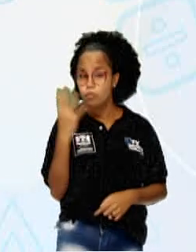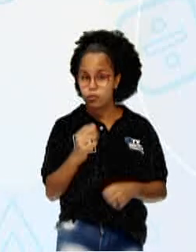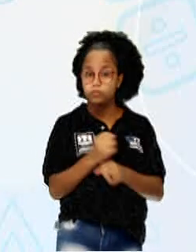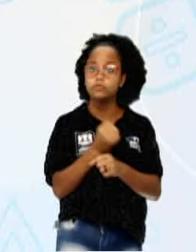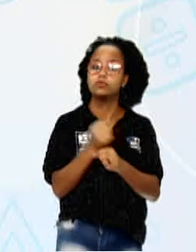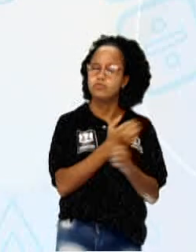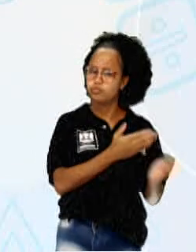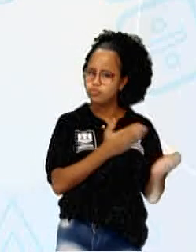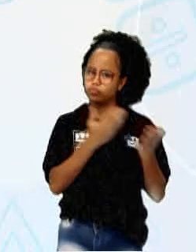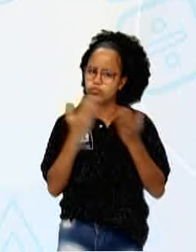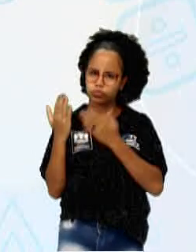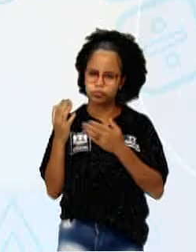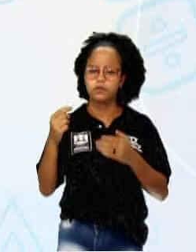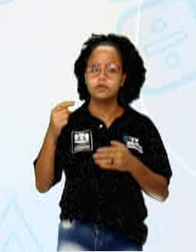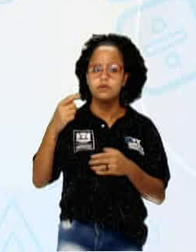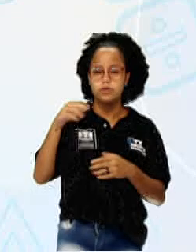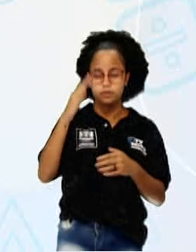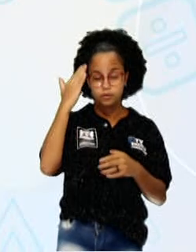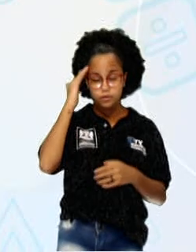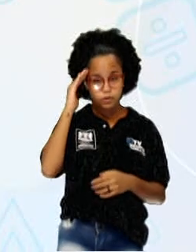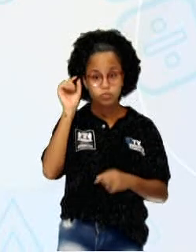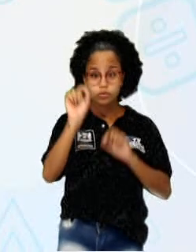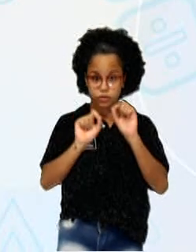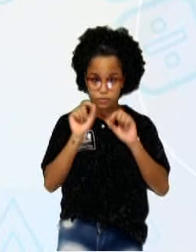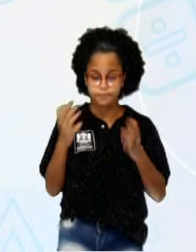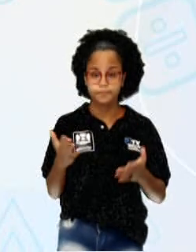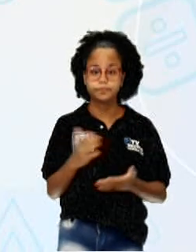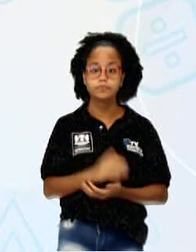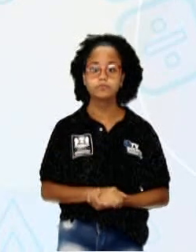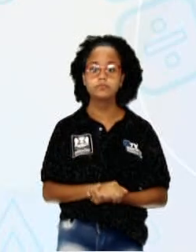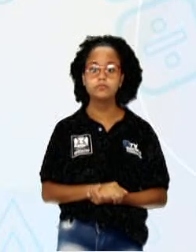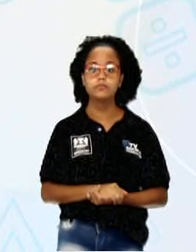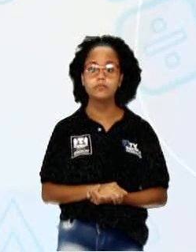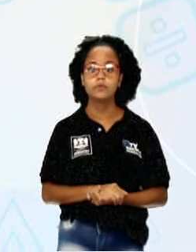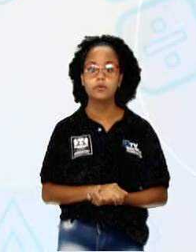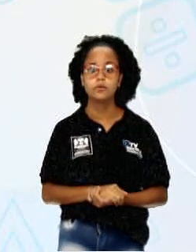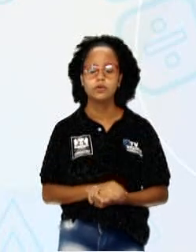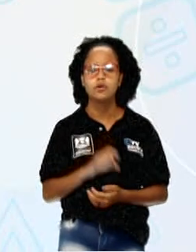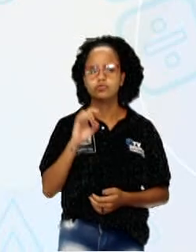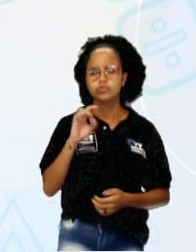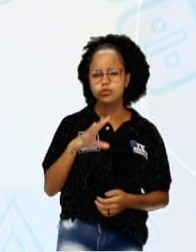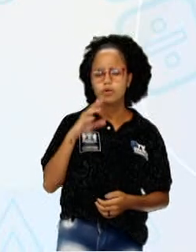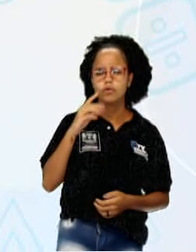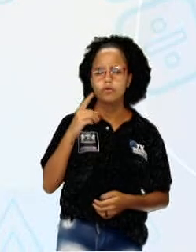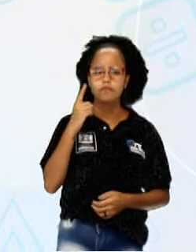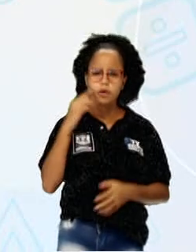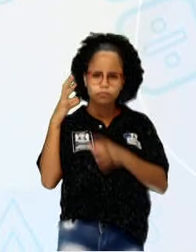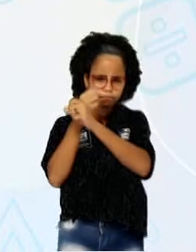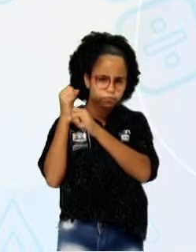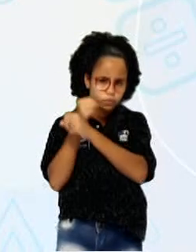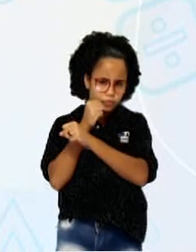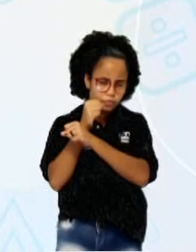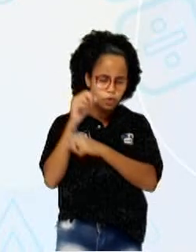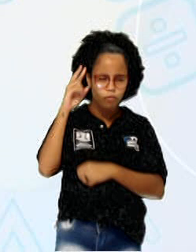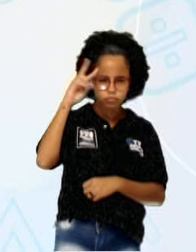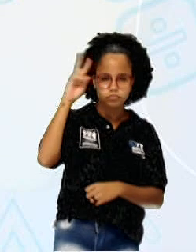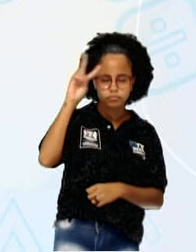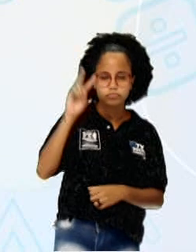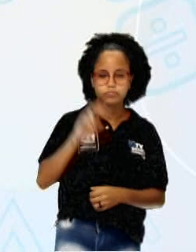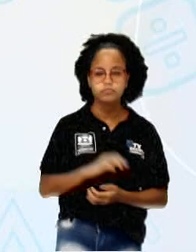vocês, para vocês entenderem o que é um material não convencional. E vamos ver o que a gente aprendeu na aula hoje? Vamos relembrar?